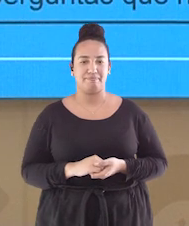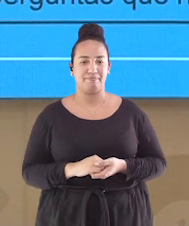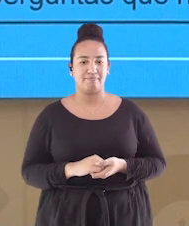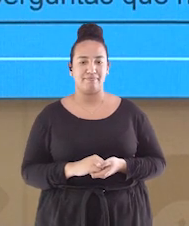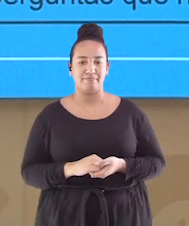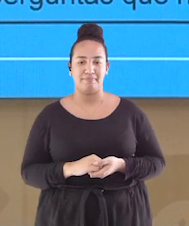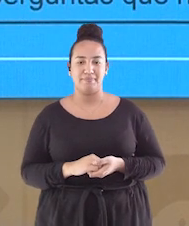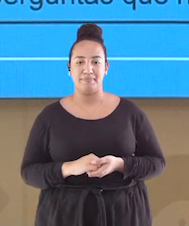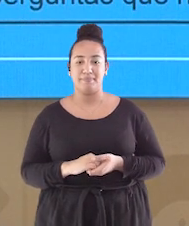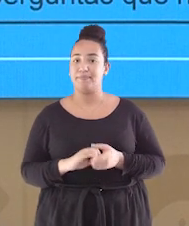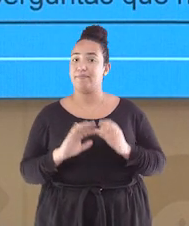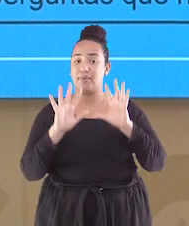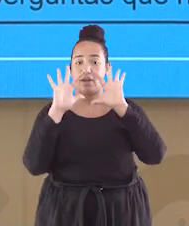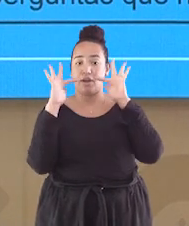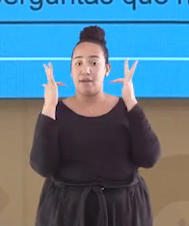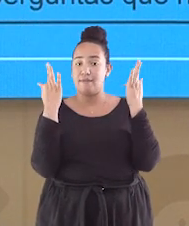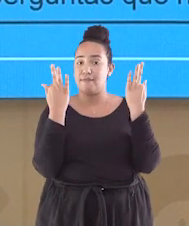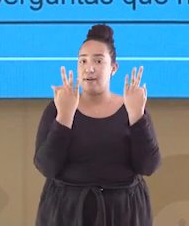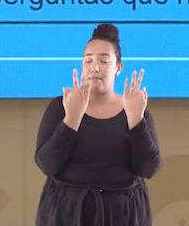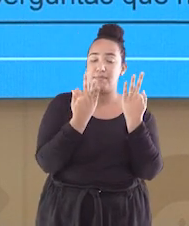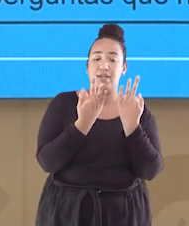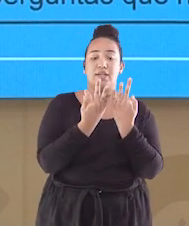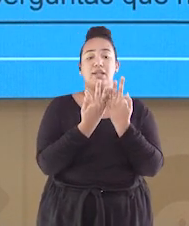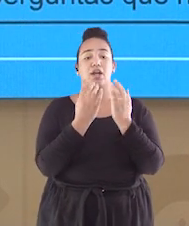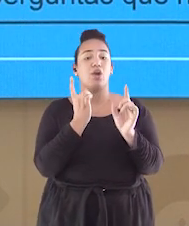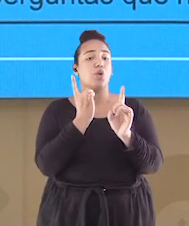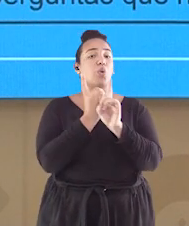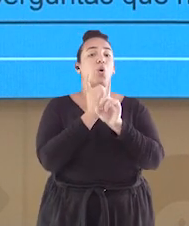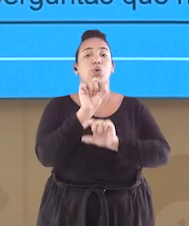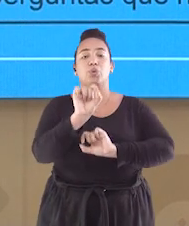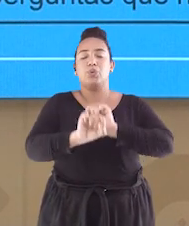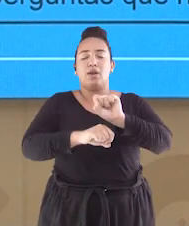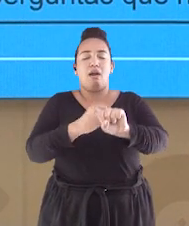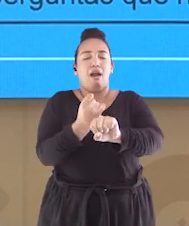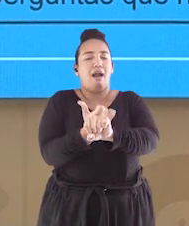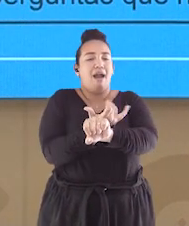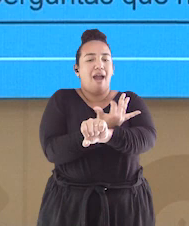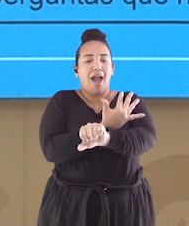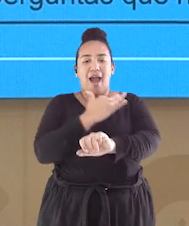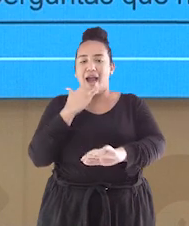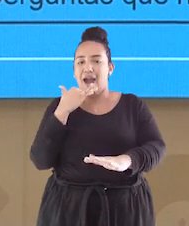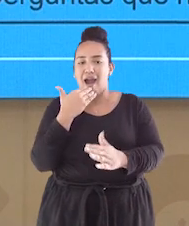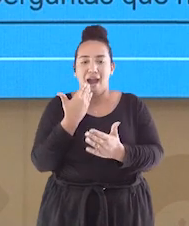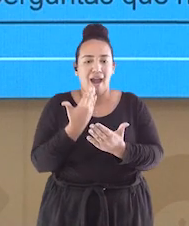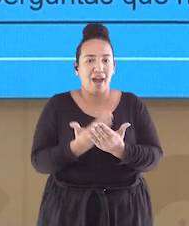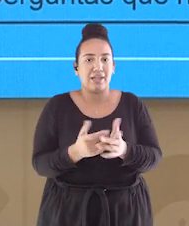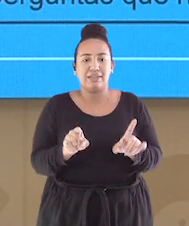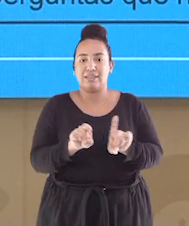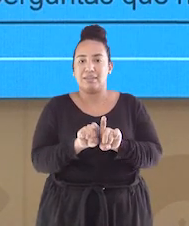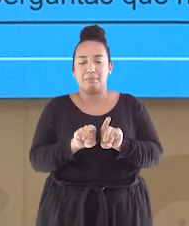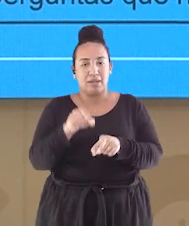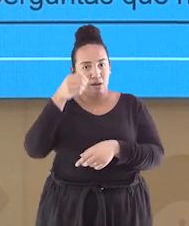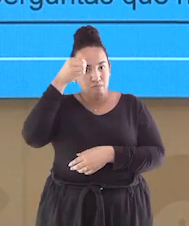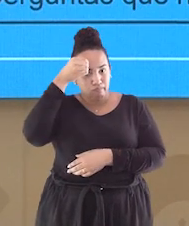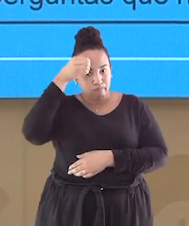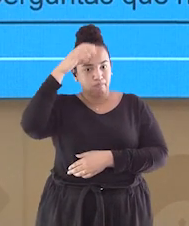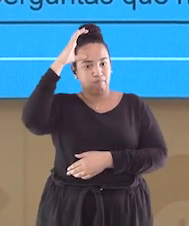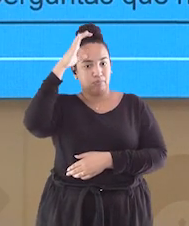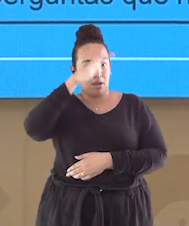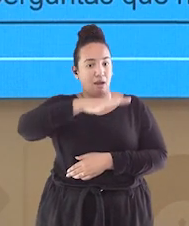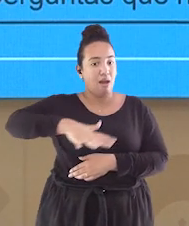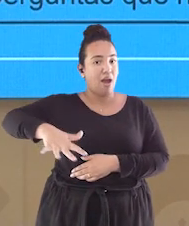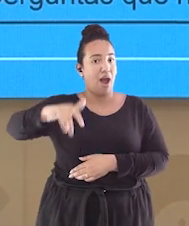As famílias podem esperar emoção, encantamento, diversão e conhecimento. O planetário ali é